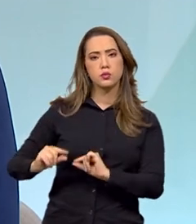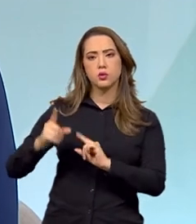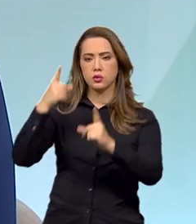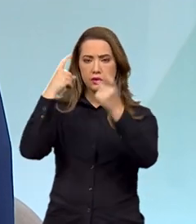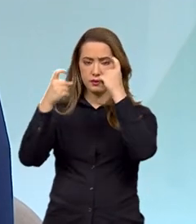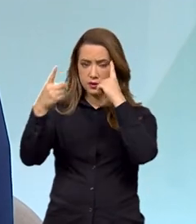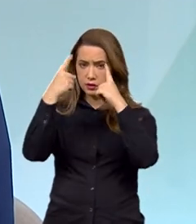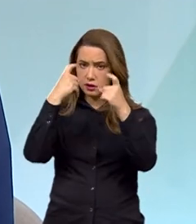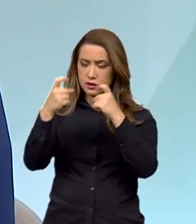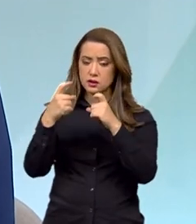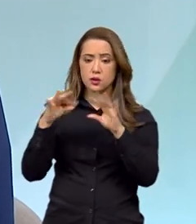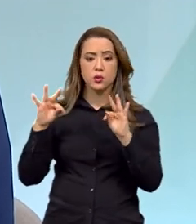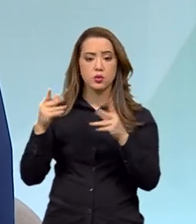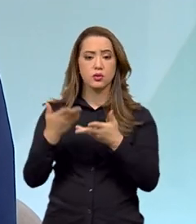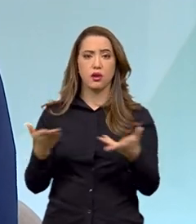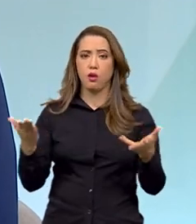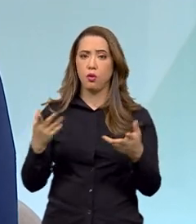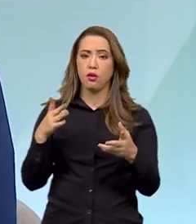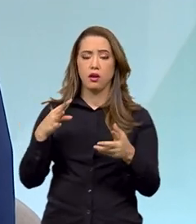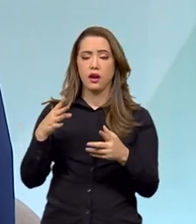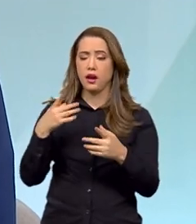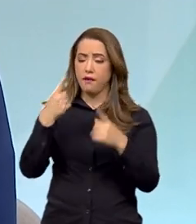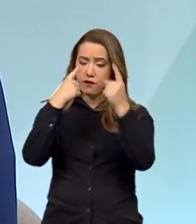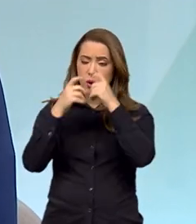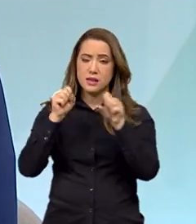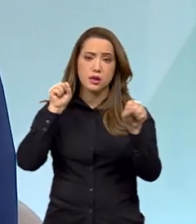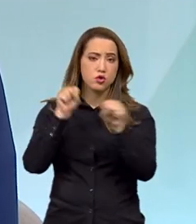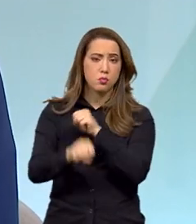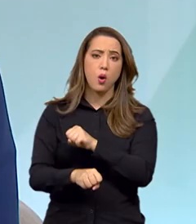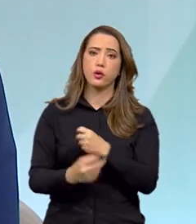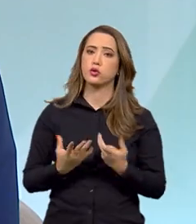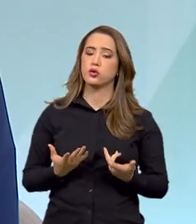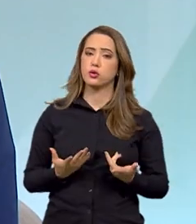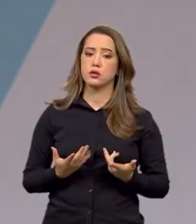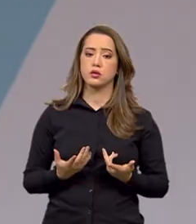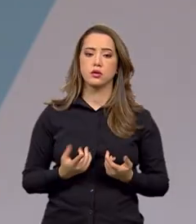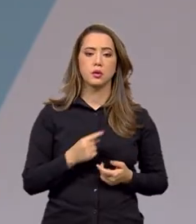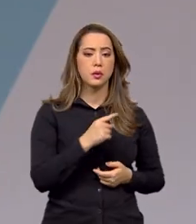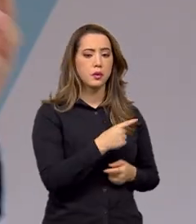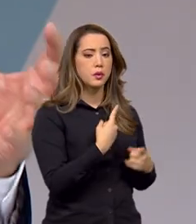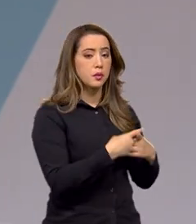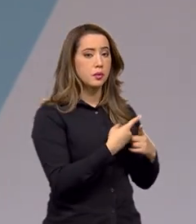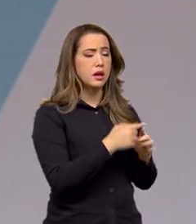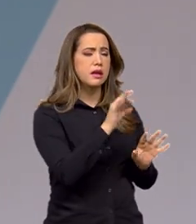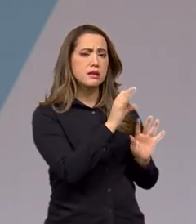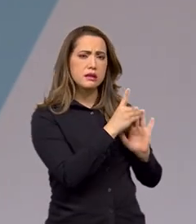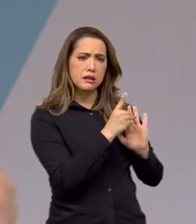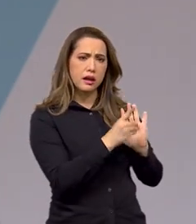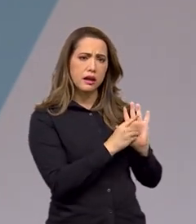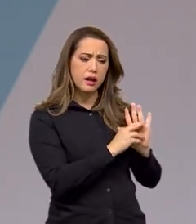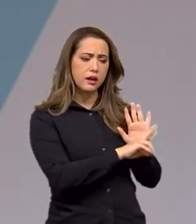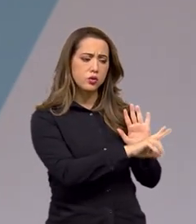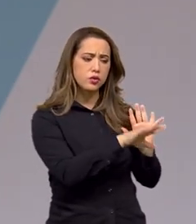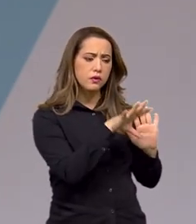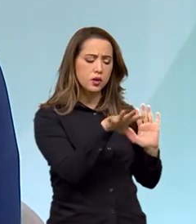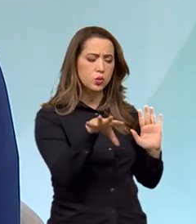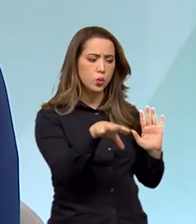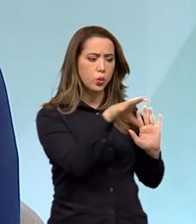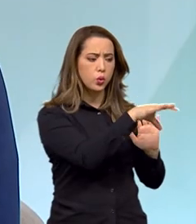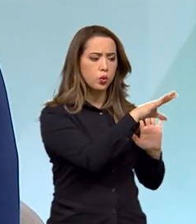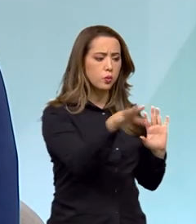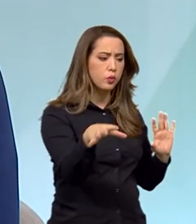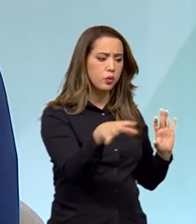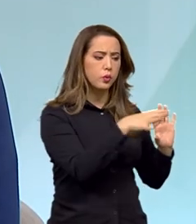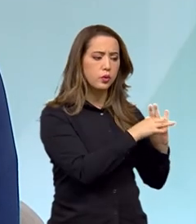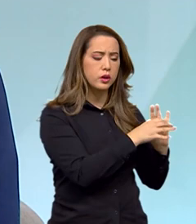letal, que é a violência na sua pior forma, contra as nossas crianças. Ele acaba reunindo essas diferentes iniciativas. Exatamente, a